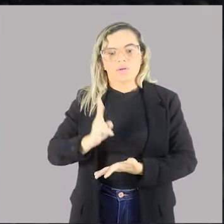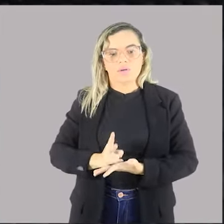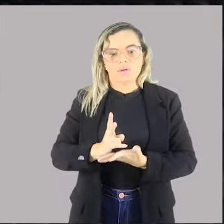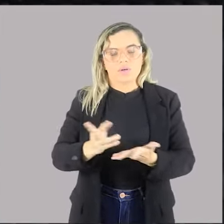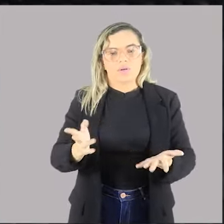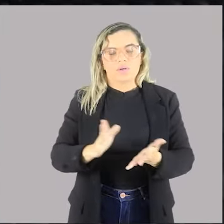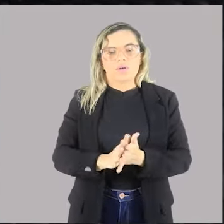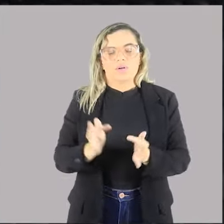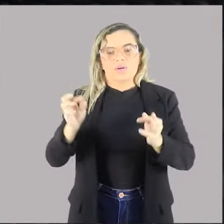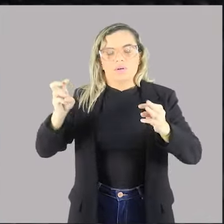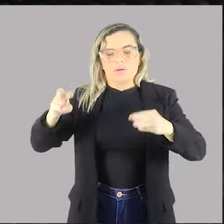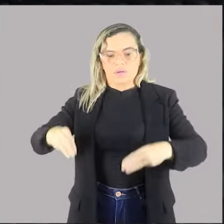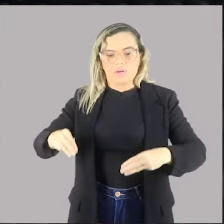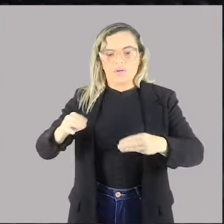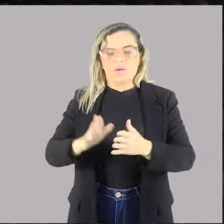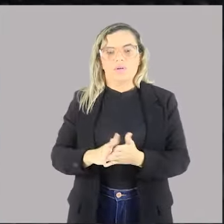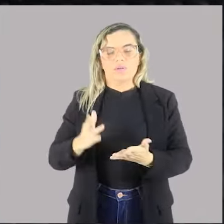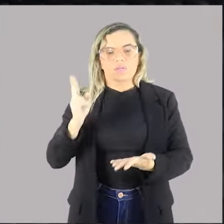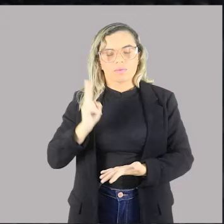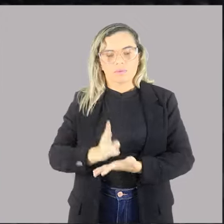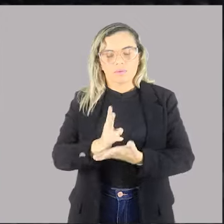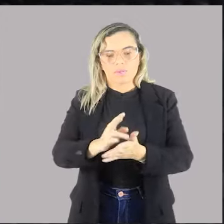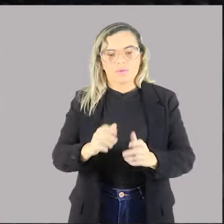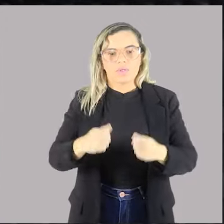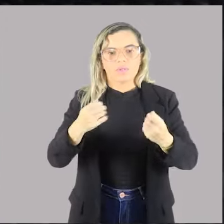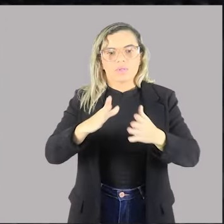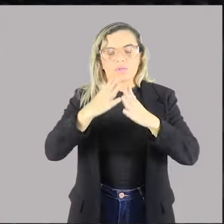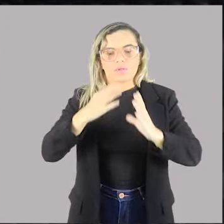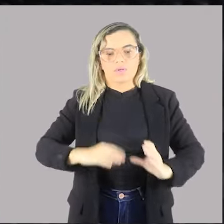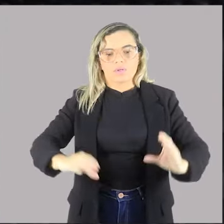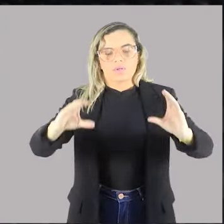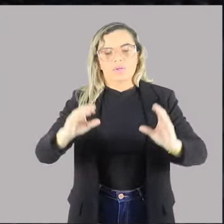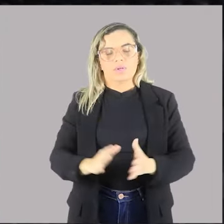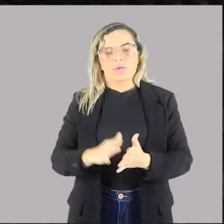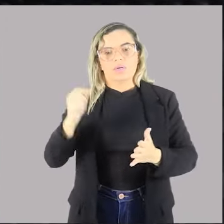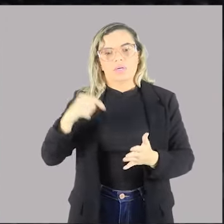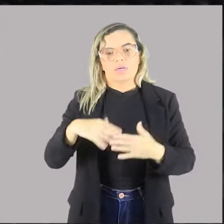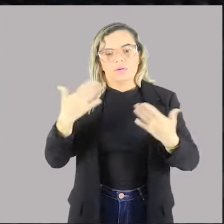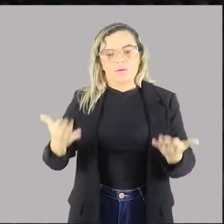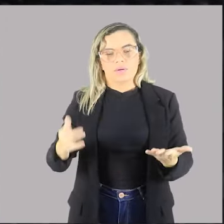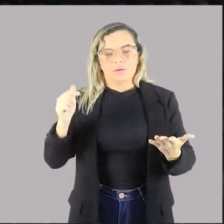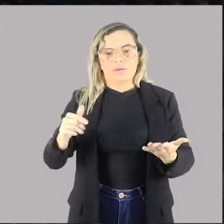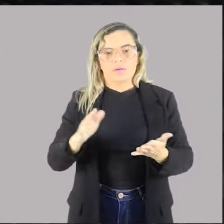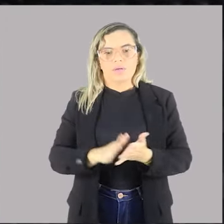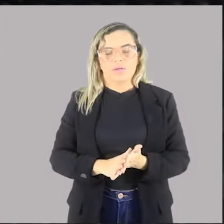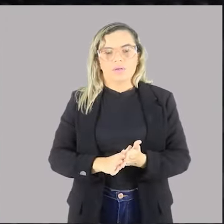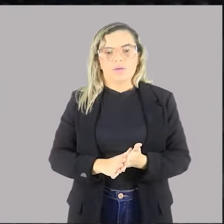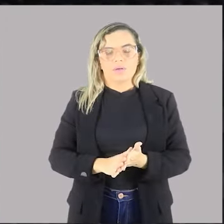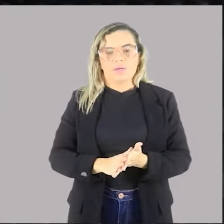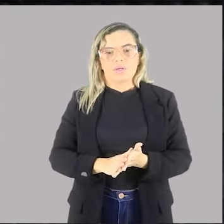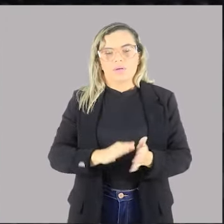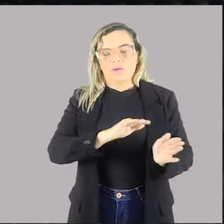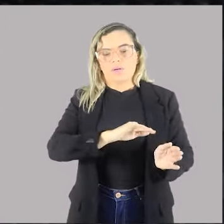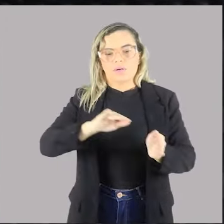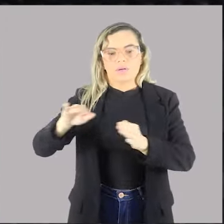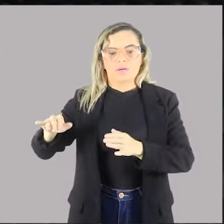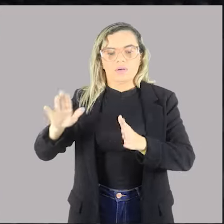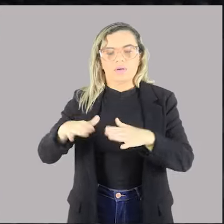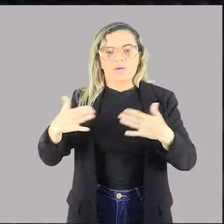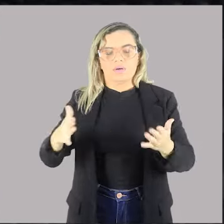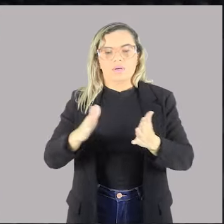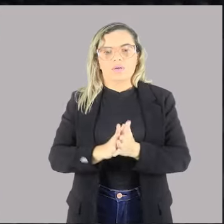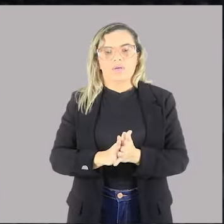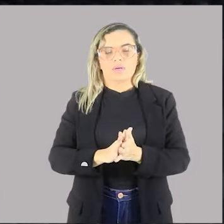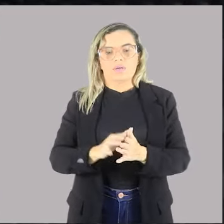servidores efetivos estáveis. Quando esses servidores efetivos estáveis são exonerados, aquele cargo